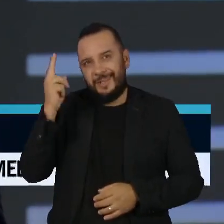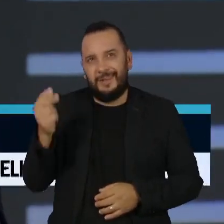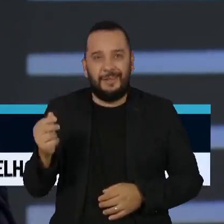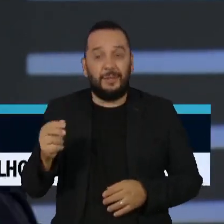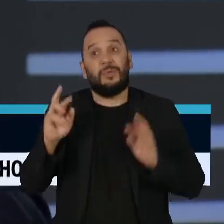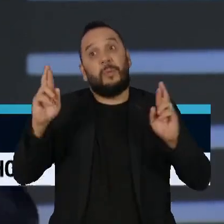torcer.